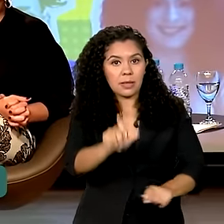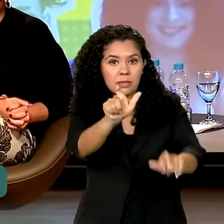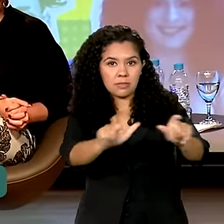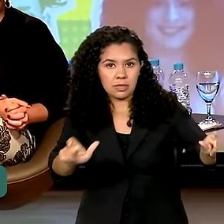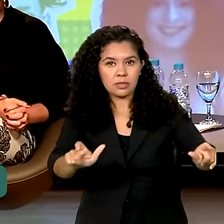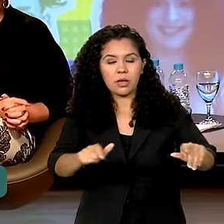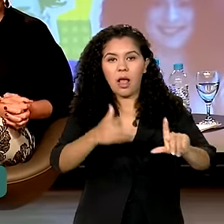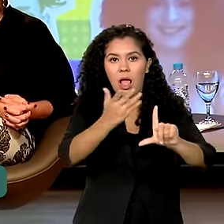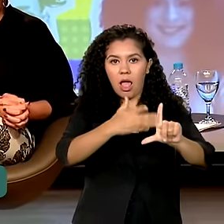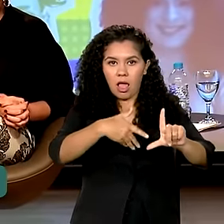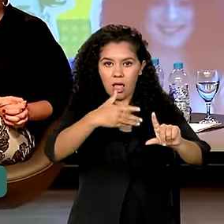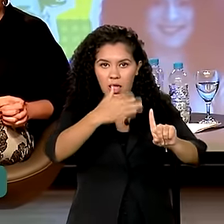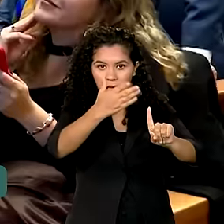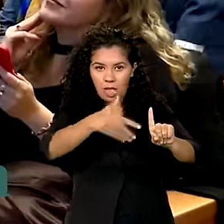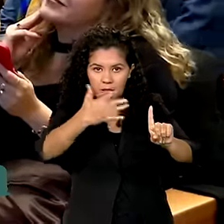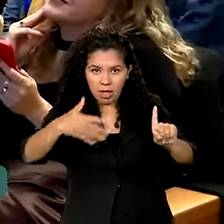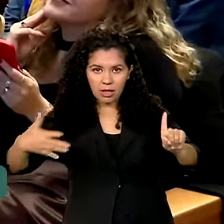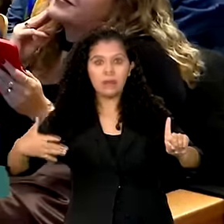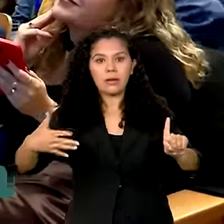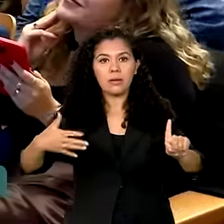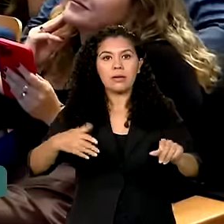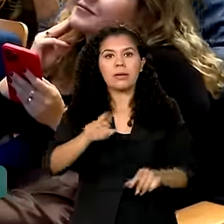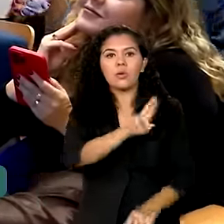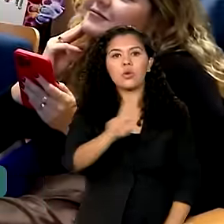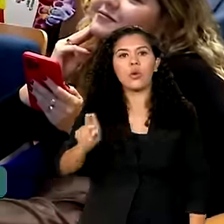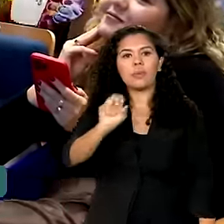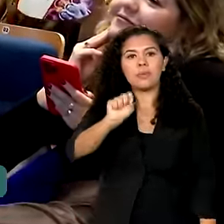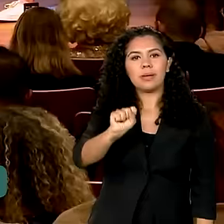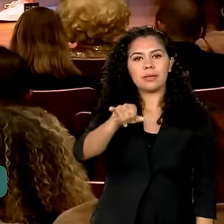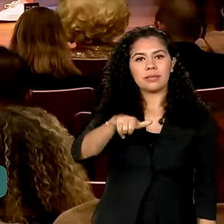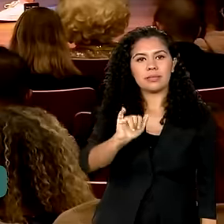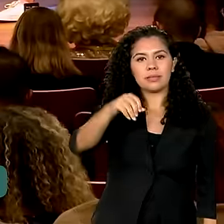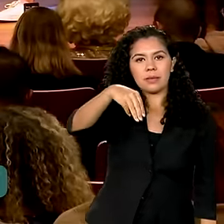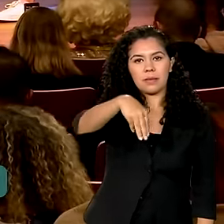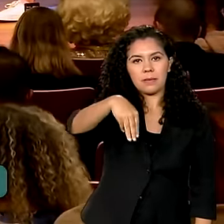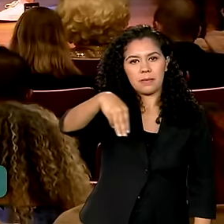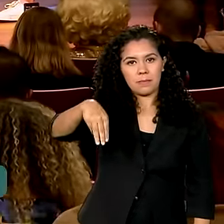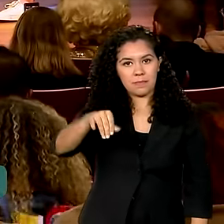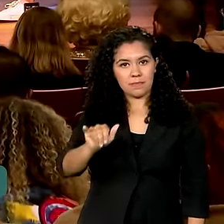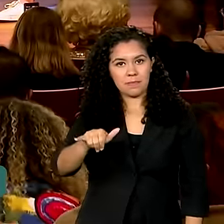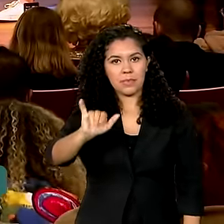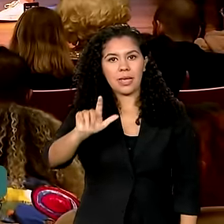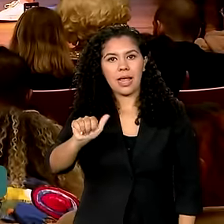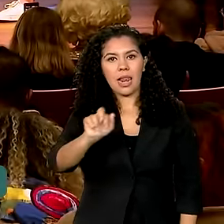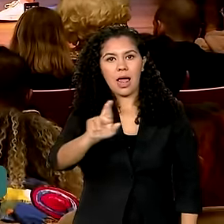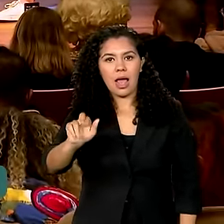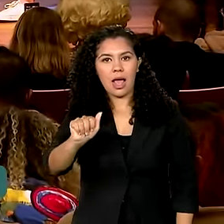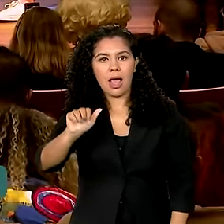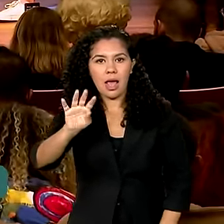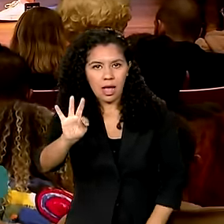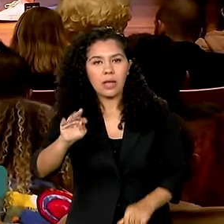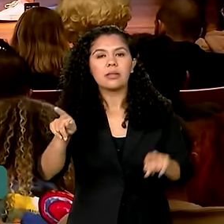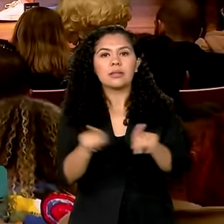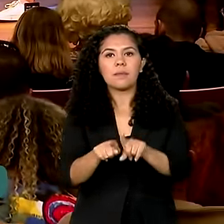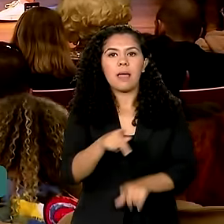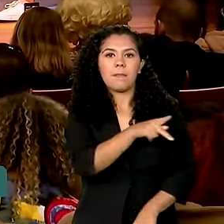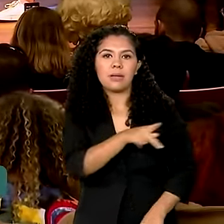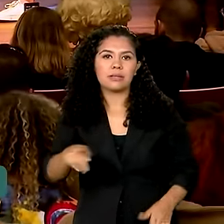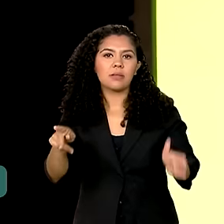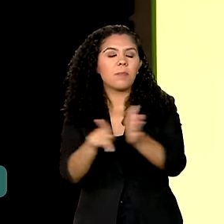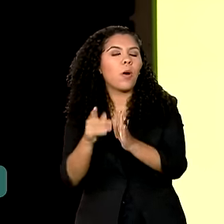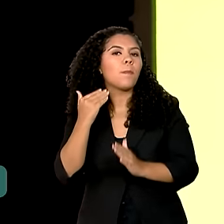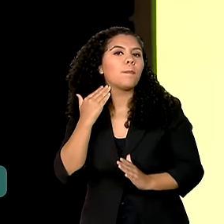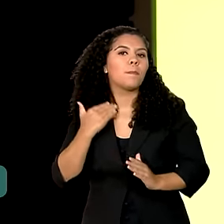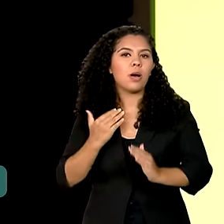LGBTQIA+, Simila Ra e a presidente do Banco do Brasil, Tarsiana Medeiros. Lembrando